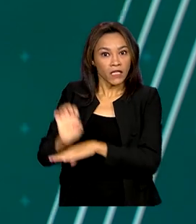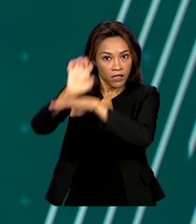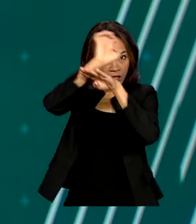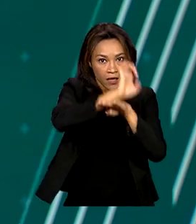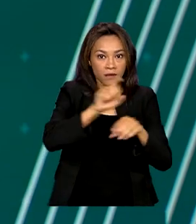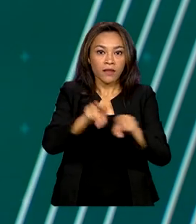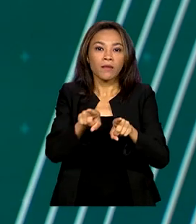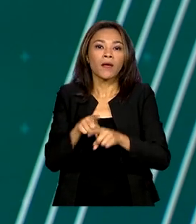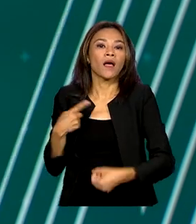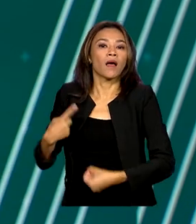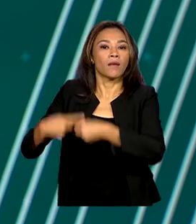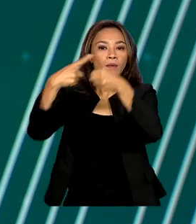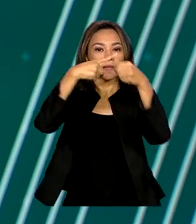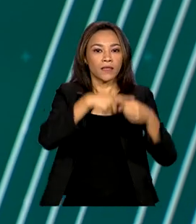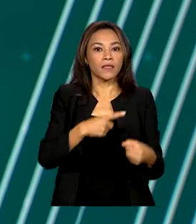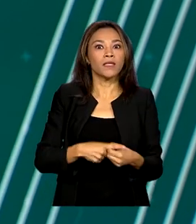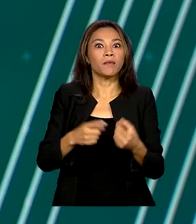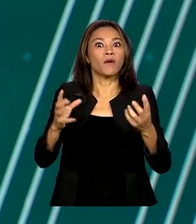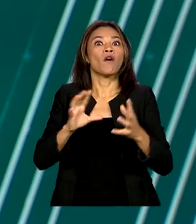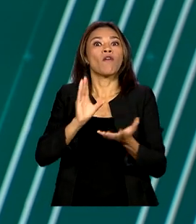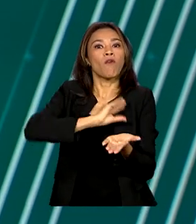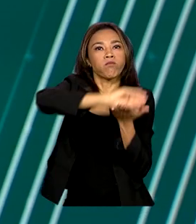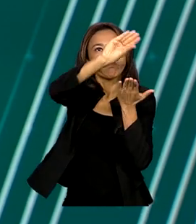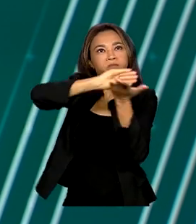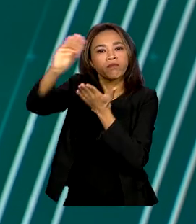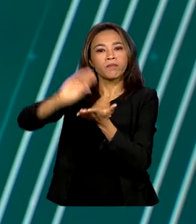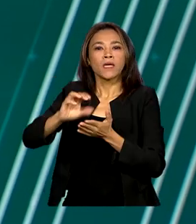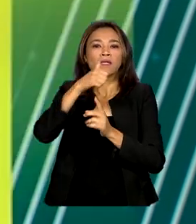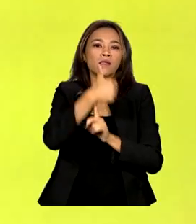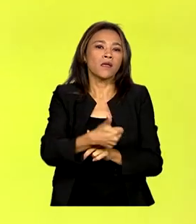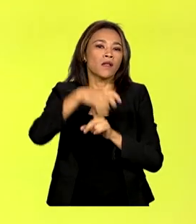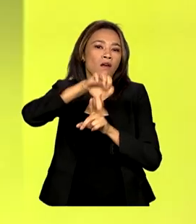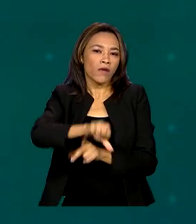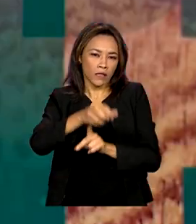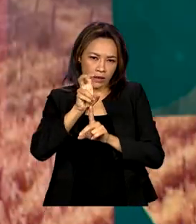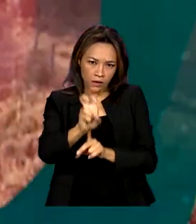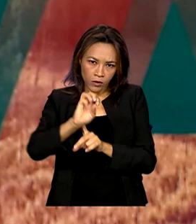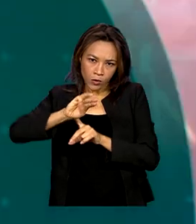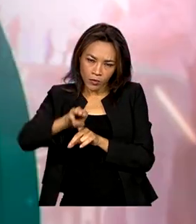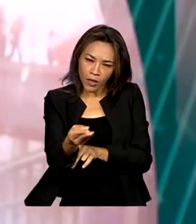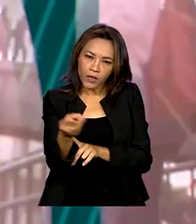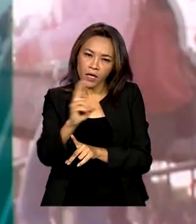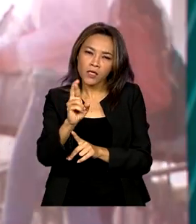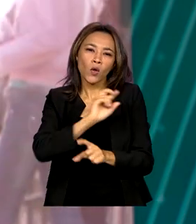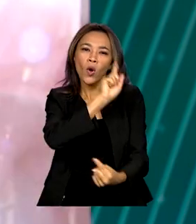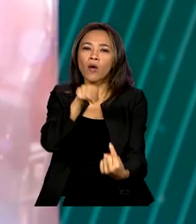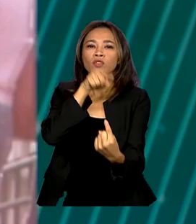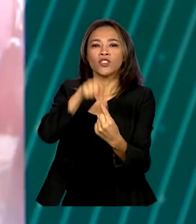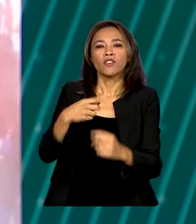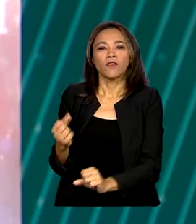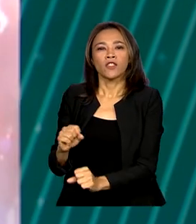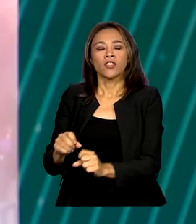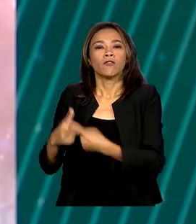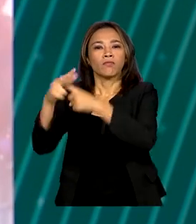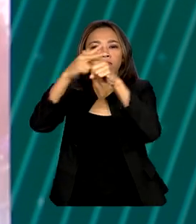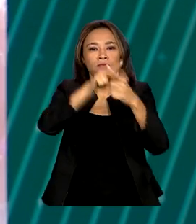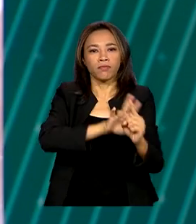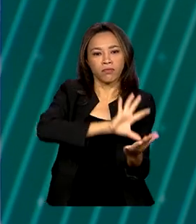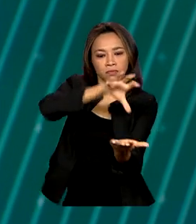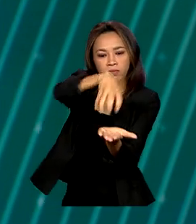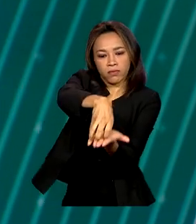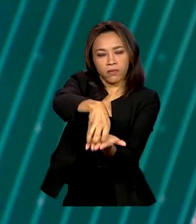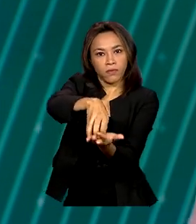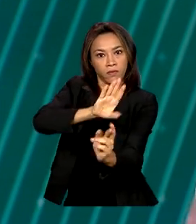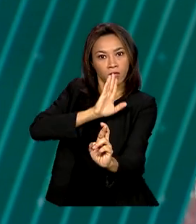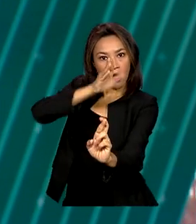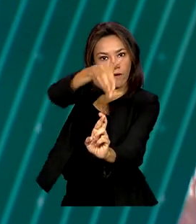receber 195 milhões de reais para aprimorar centros de referência em assistência social e fazer